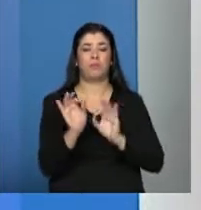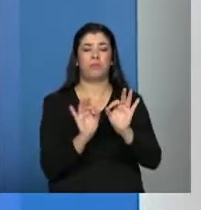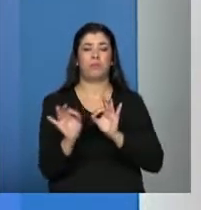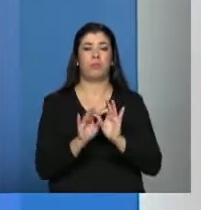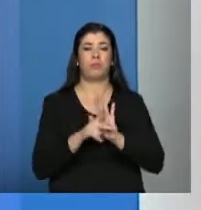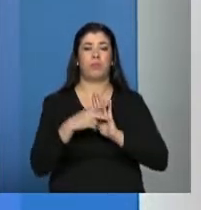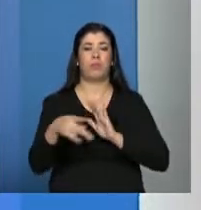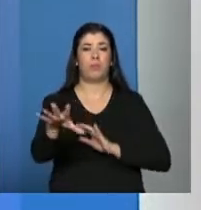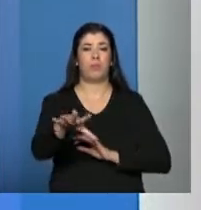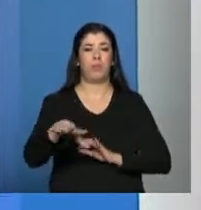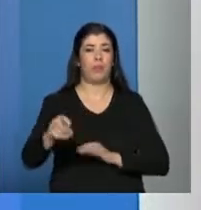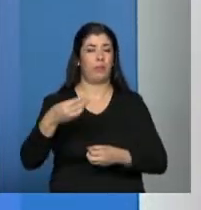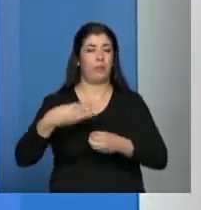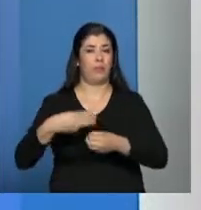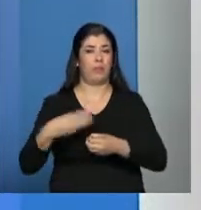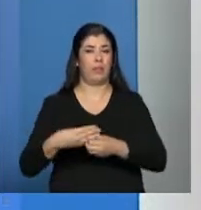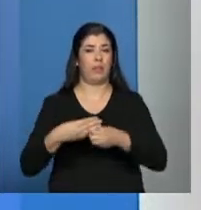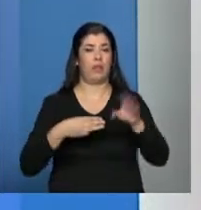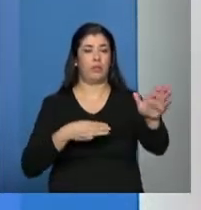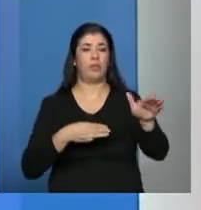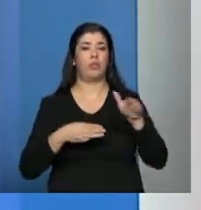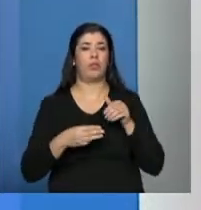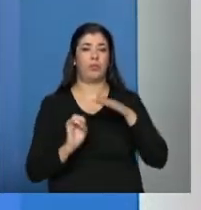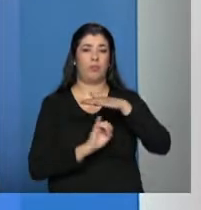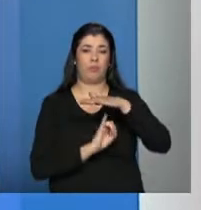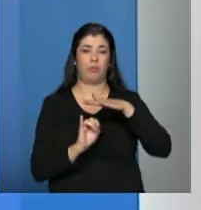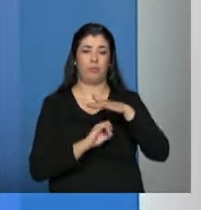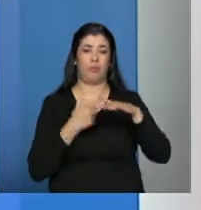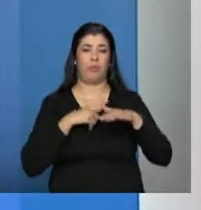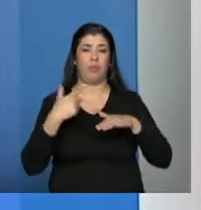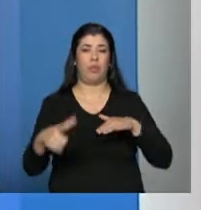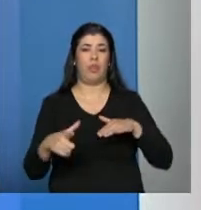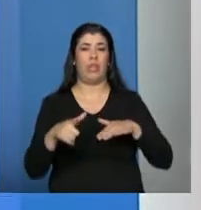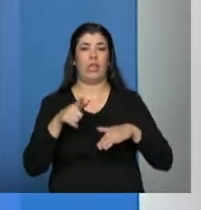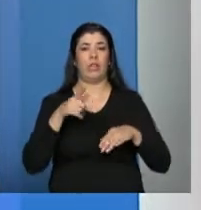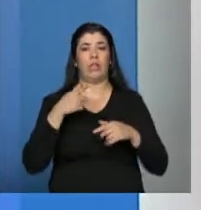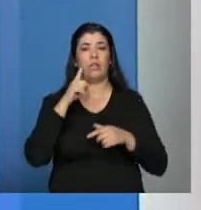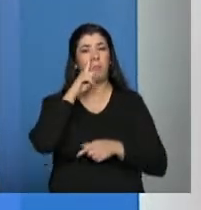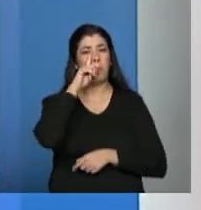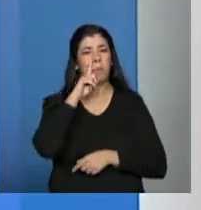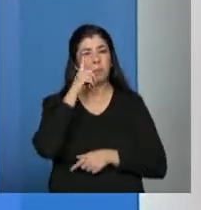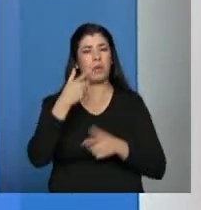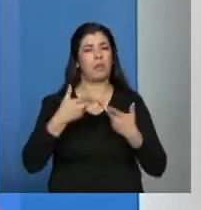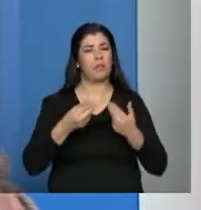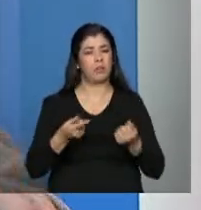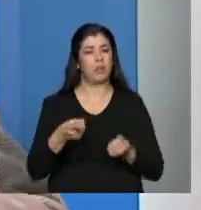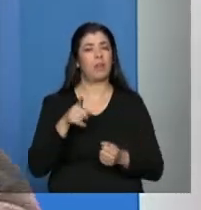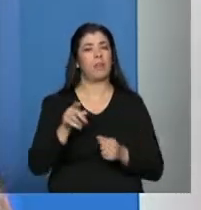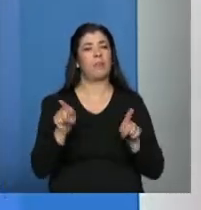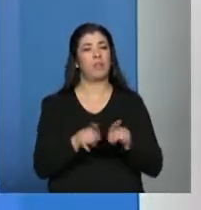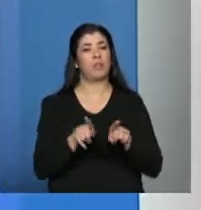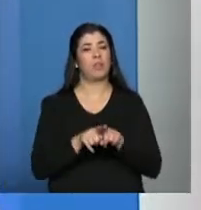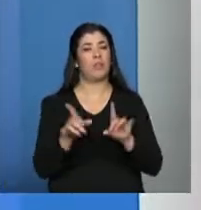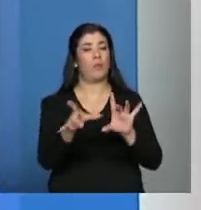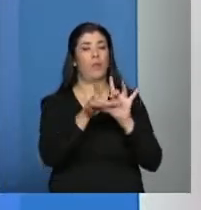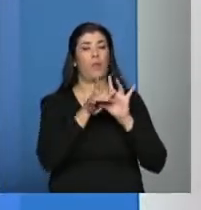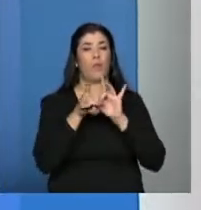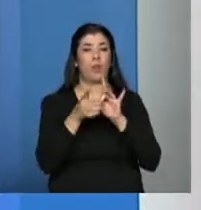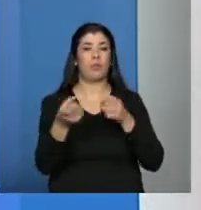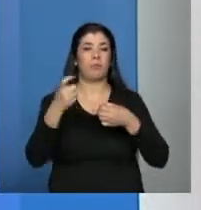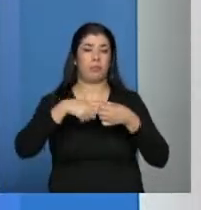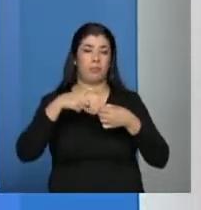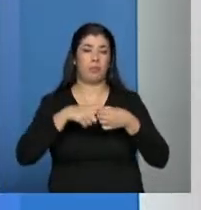aquele território, uma entidade que, às vezes, está situada num território vulnerável, ela pode ali fortalecer o seu vínculo